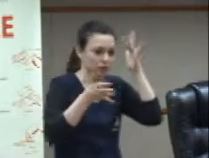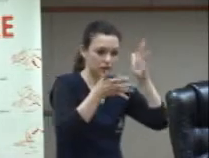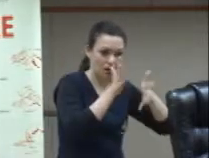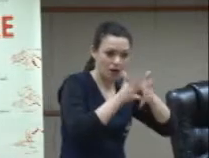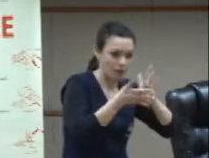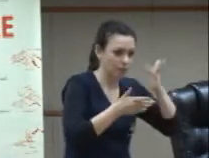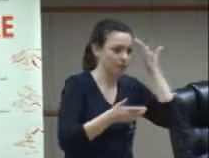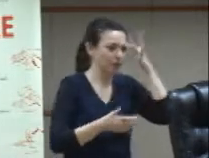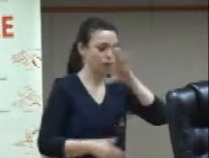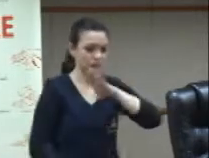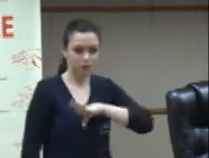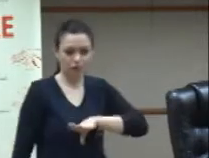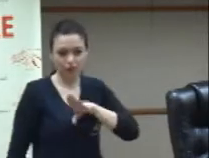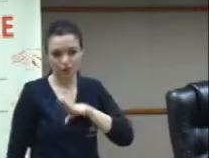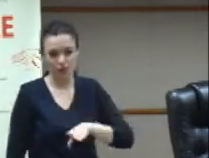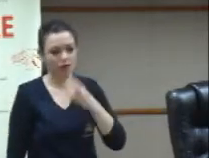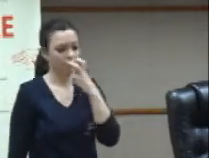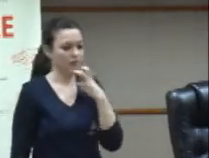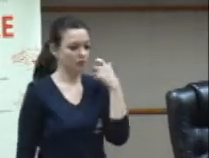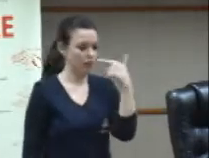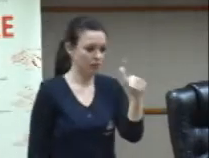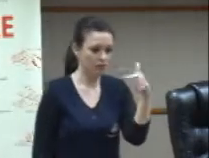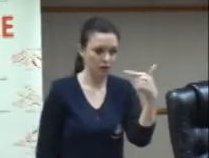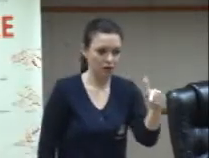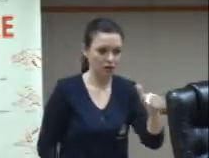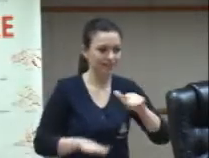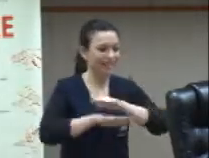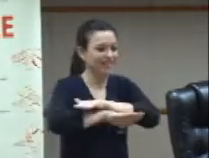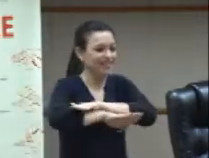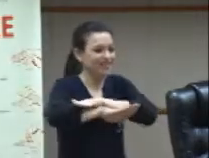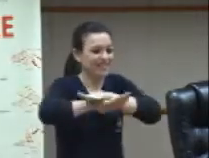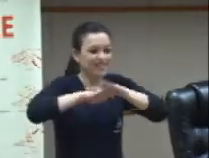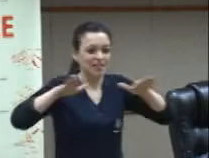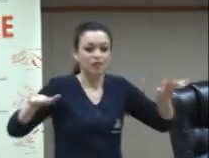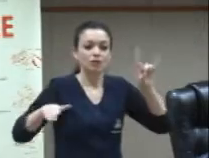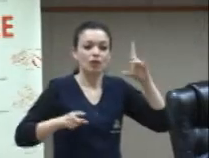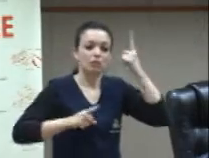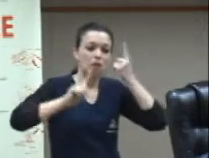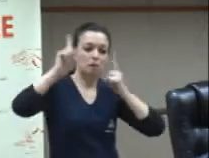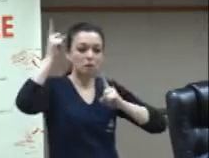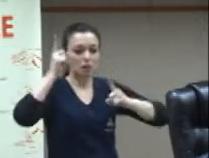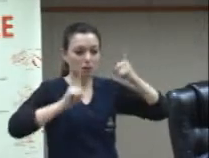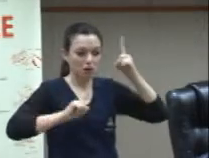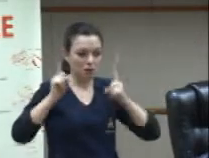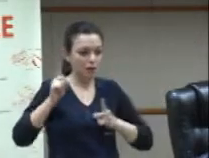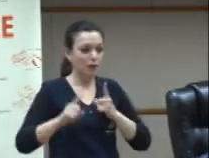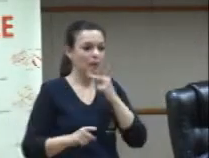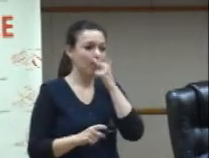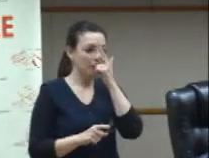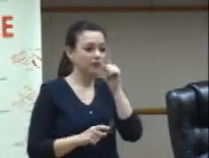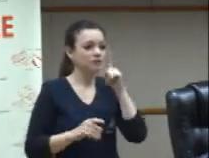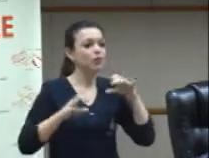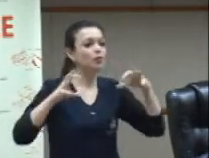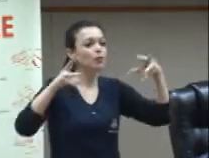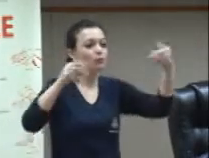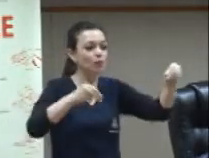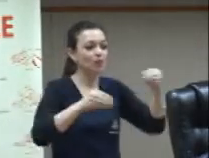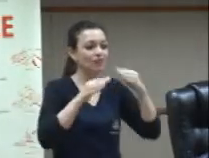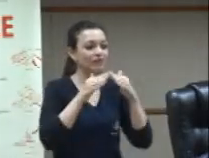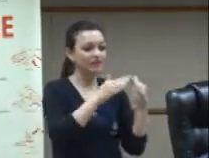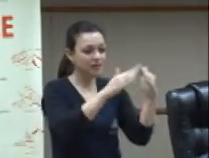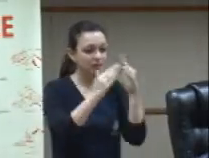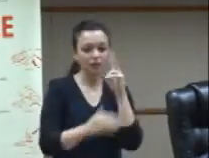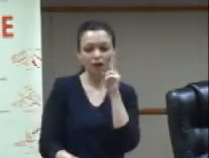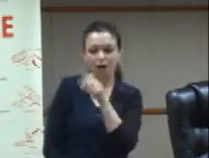sabe libras que não sabe português que não foi oralizado que é literalmente considerado o bobo do bairro aquele o